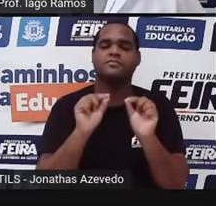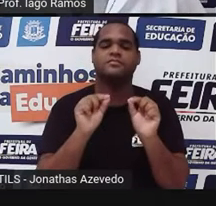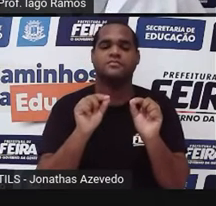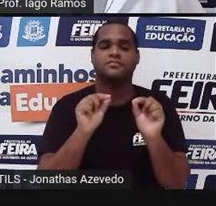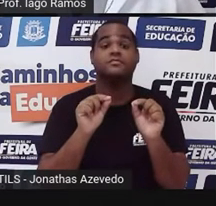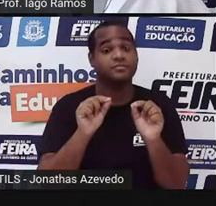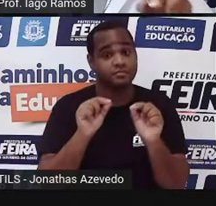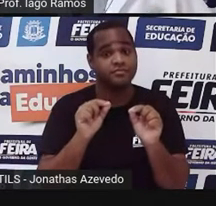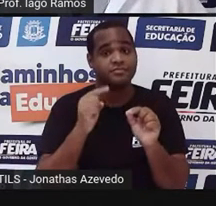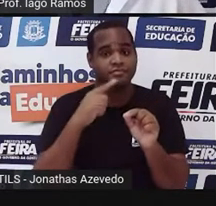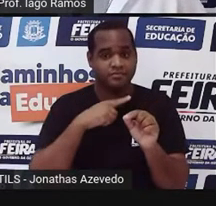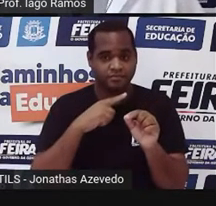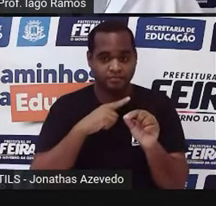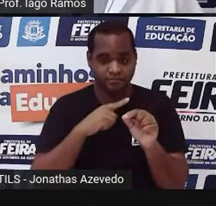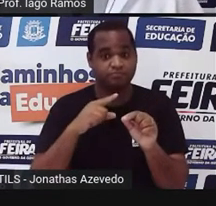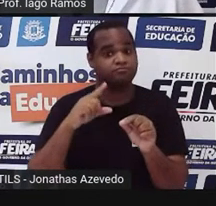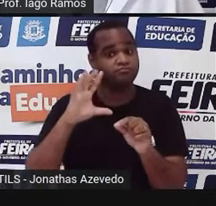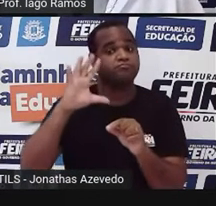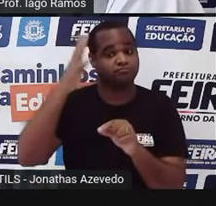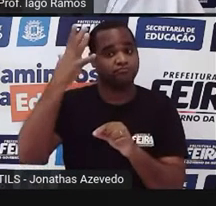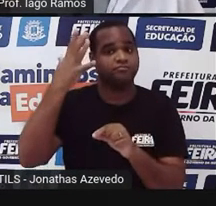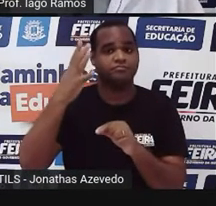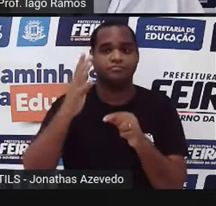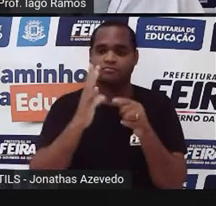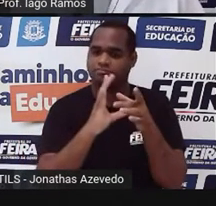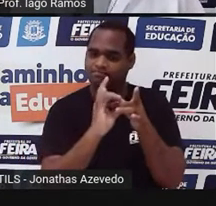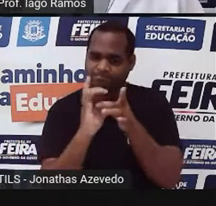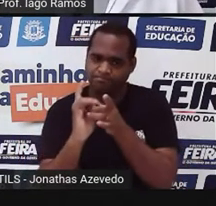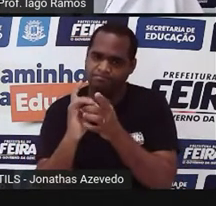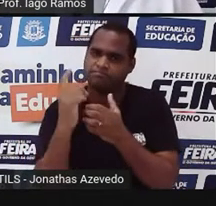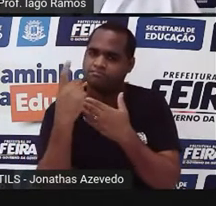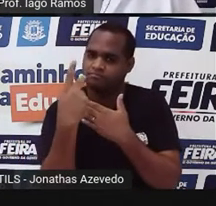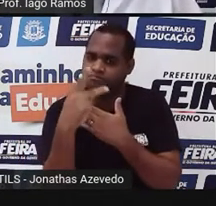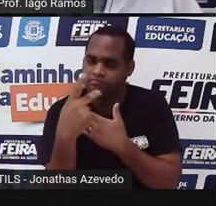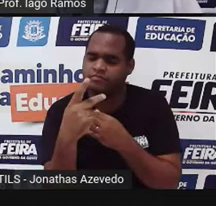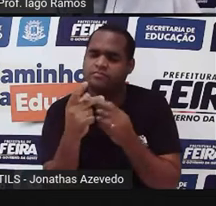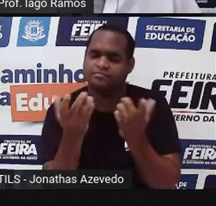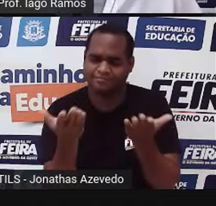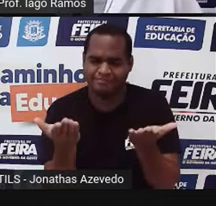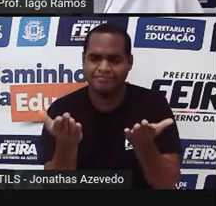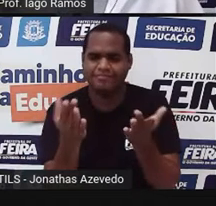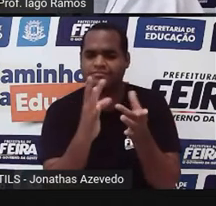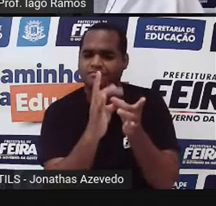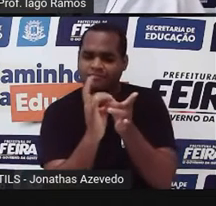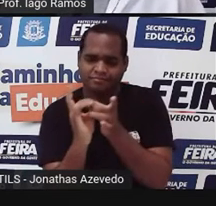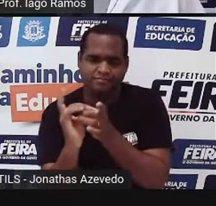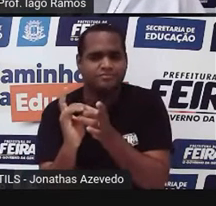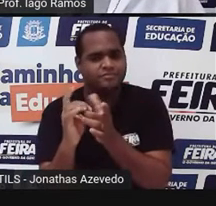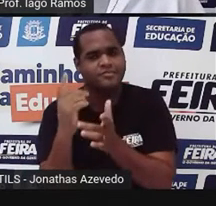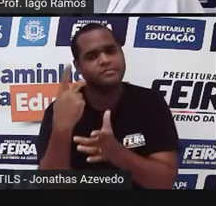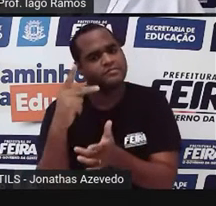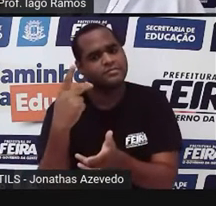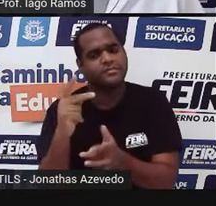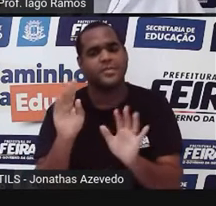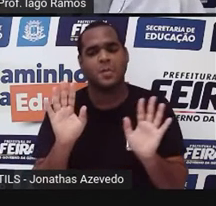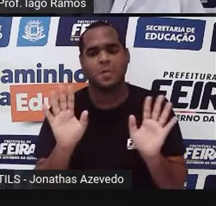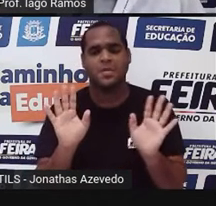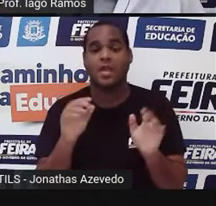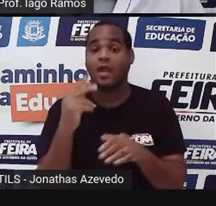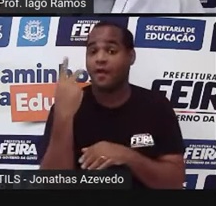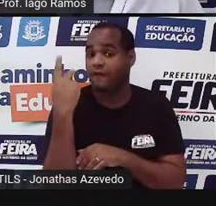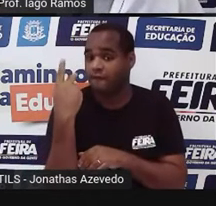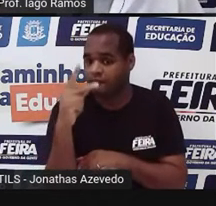existe uma situação no seu contexto, exatamente, né? Existe uma situação onde